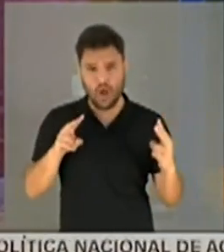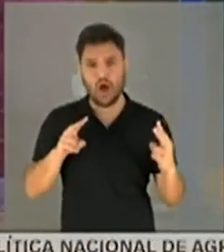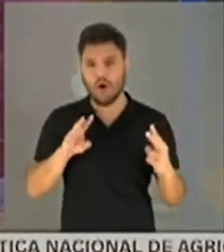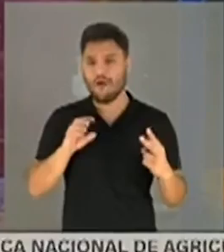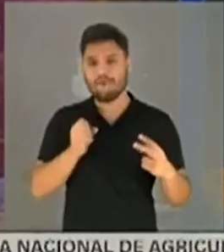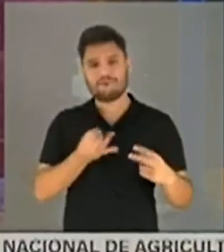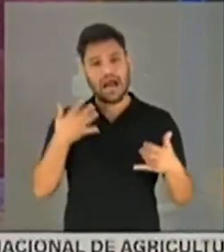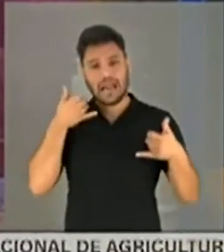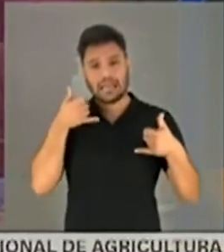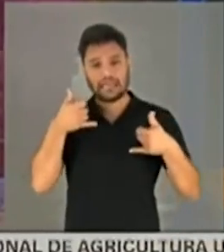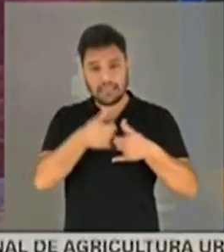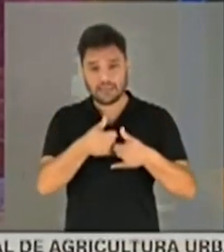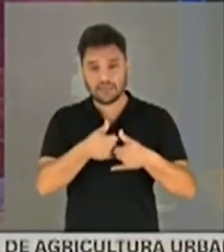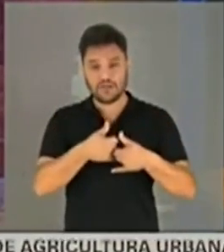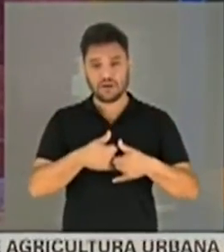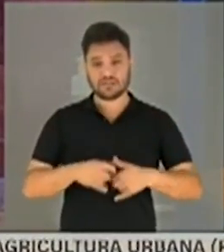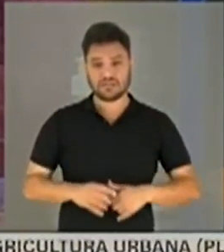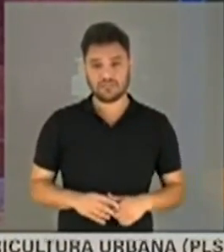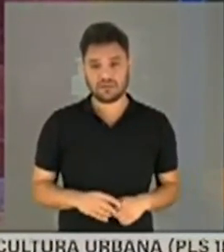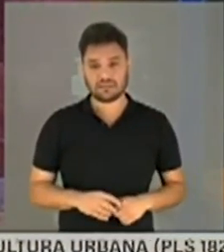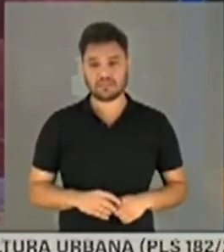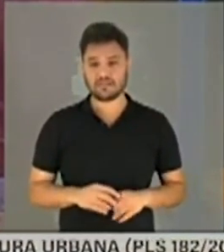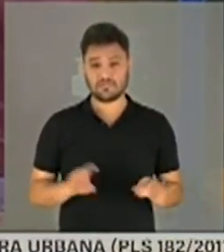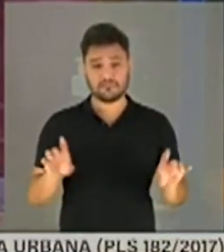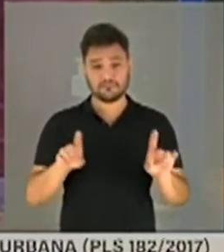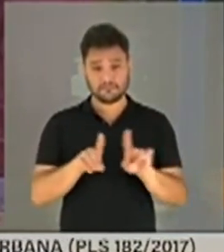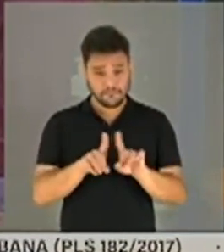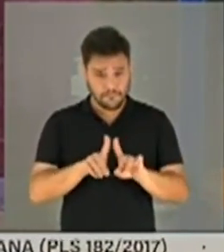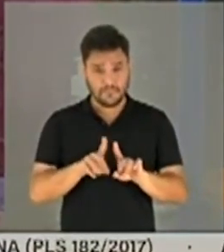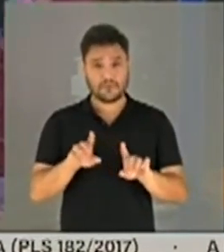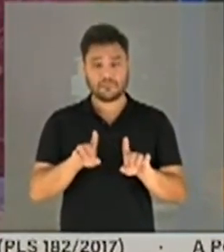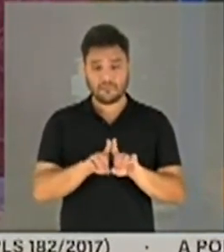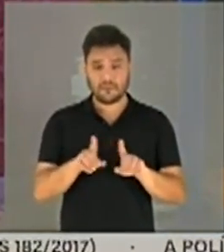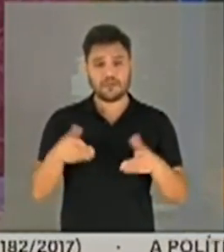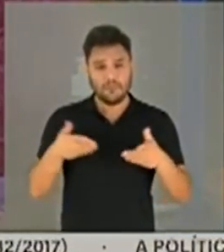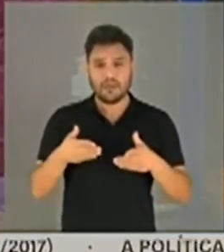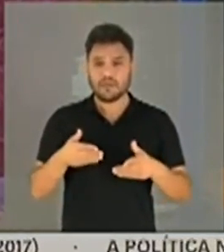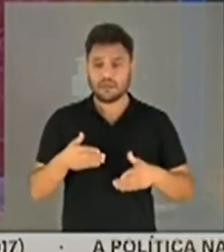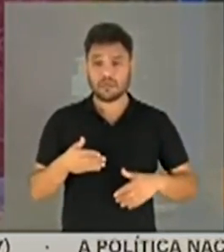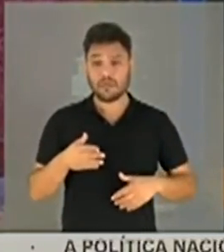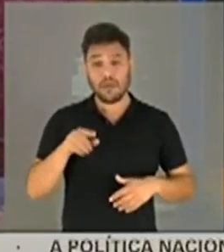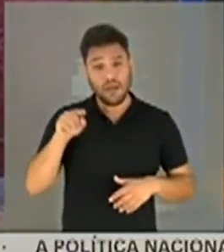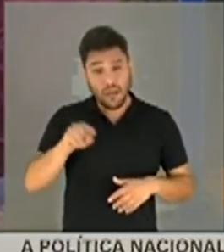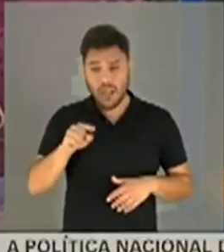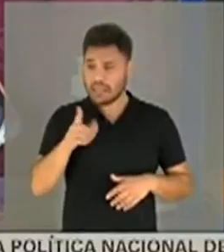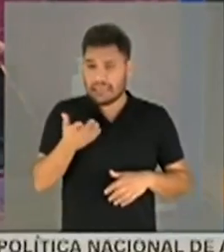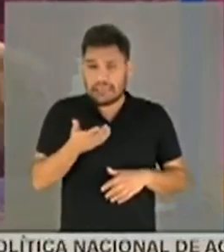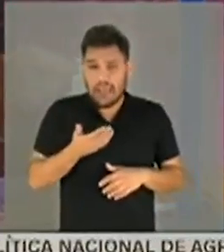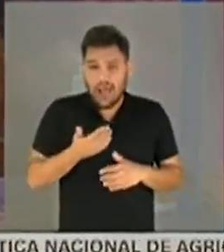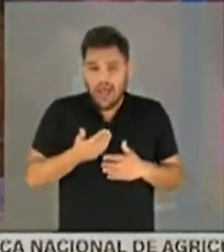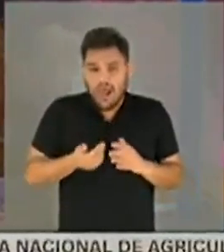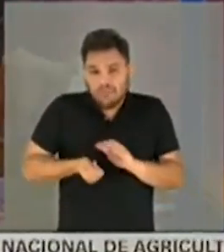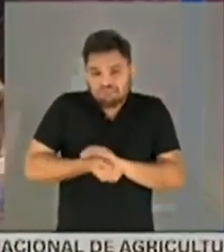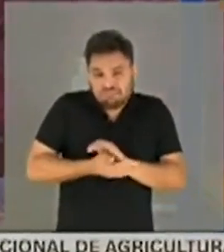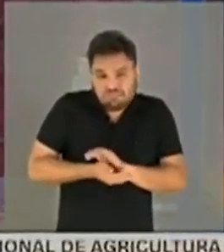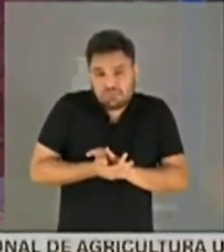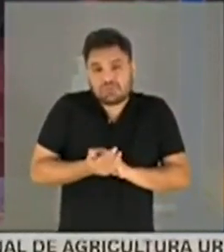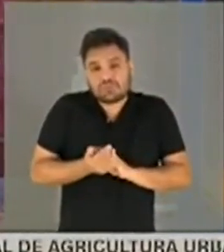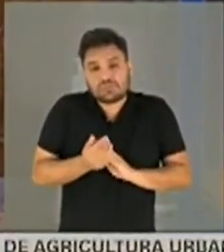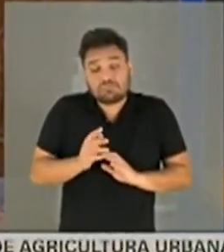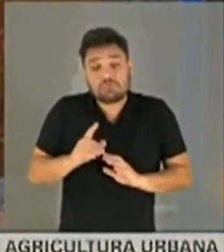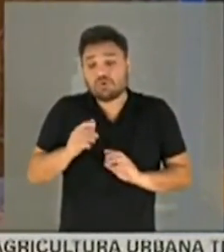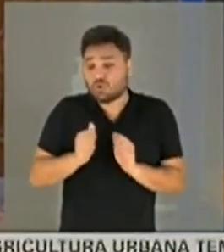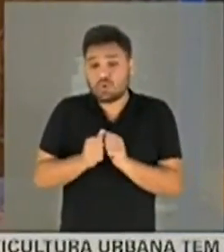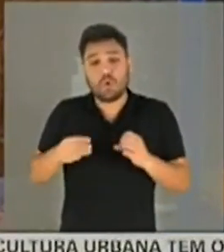ligações com um bando de criminosos, esteronatários, que queriam receber uma vantagem financeira na negociata com o Ministério da